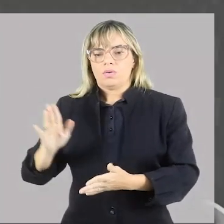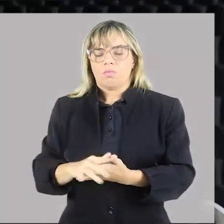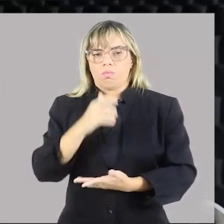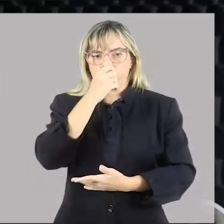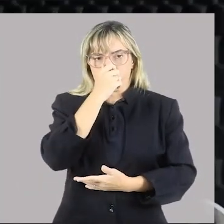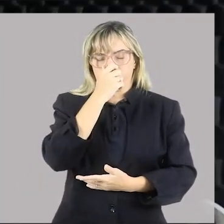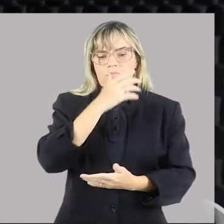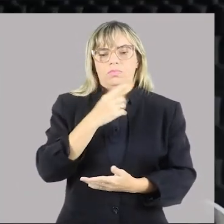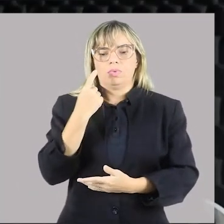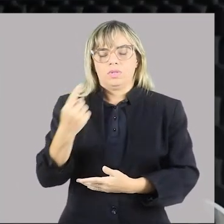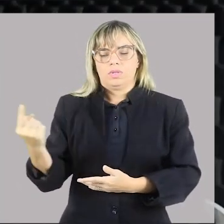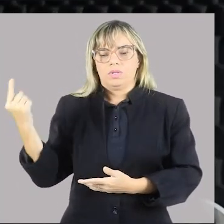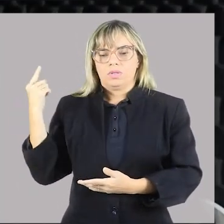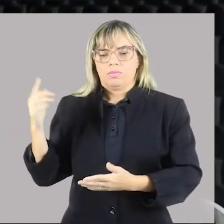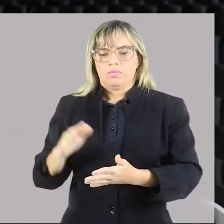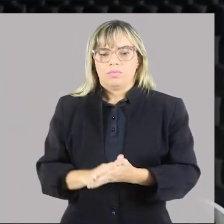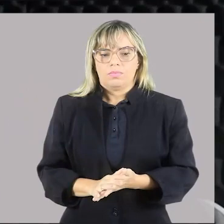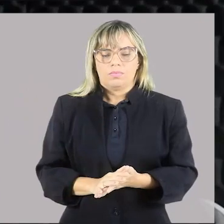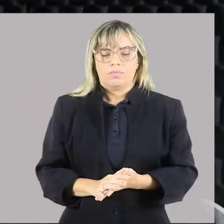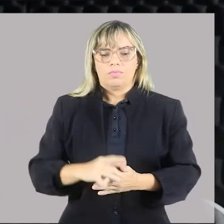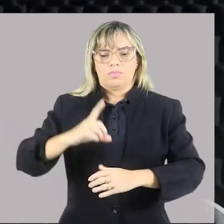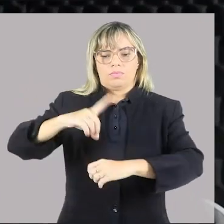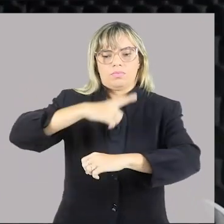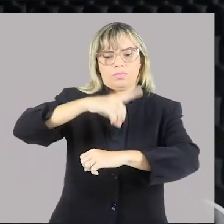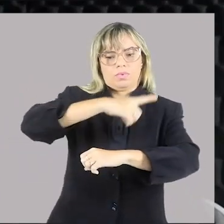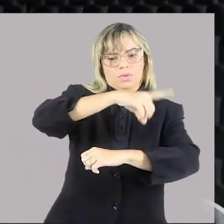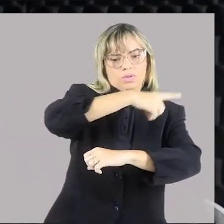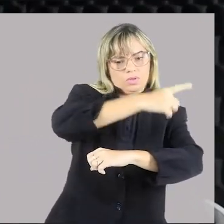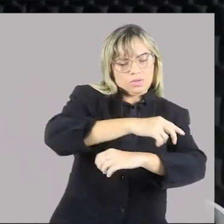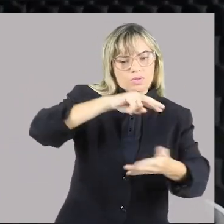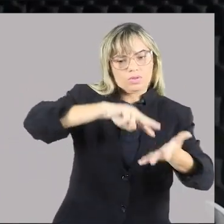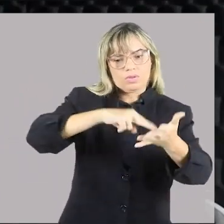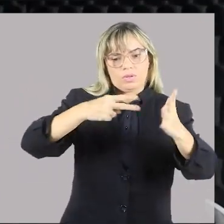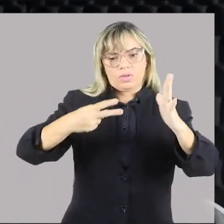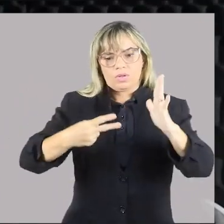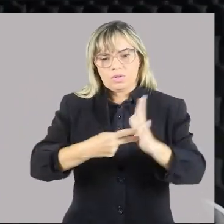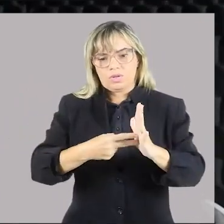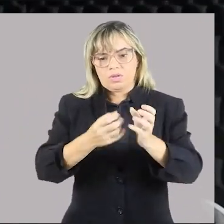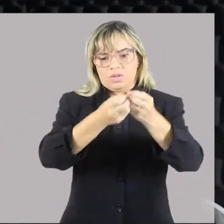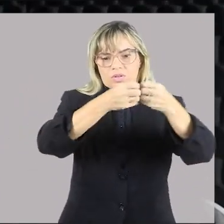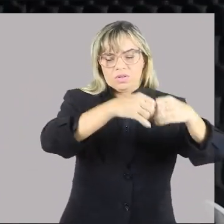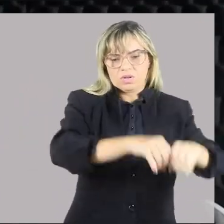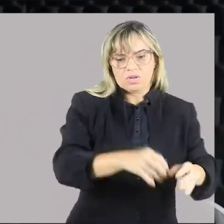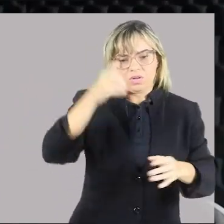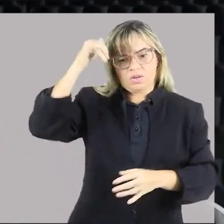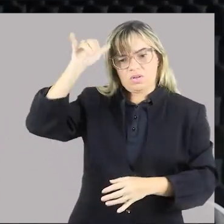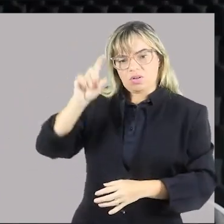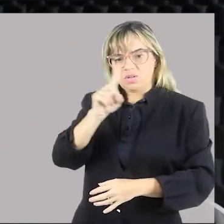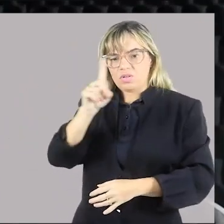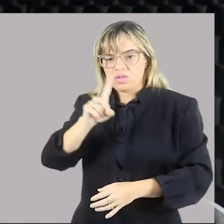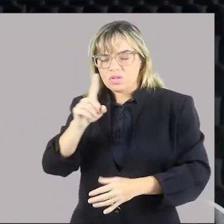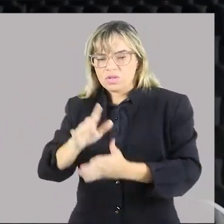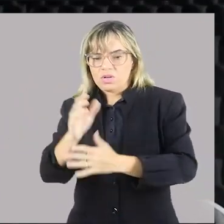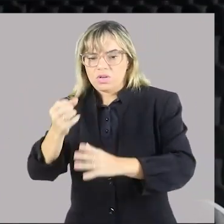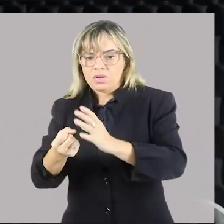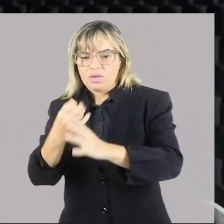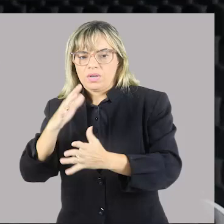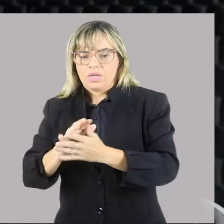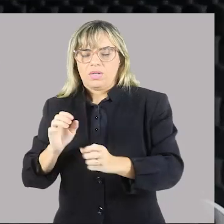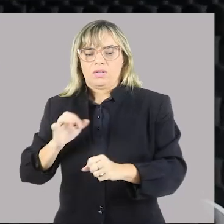Aqui nós temos a dengue com significado diferente. Destrua, evite, não gere uma